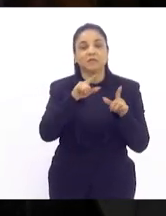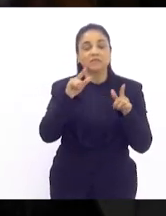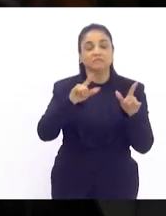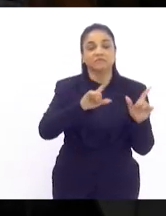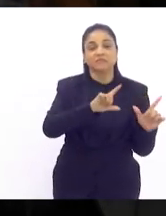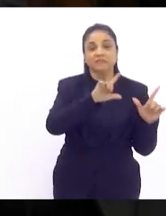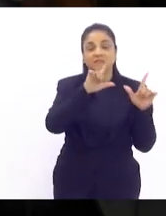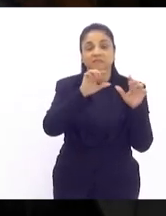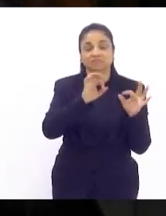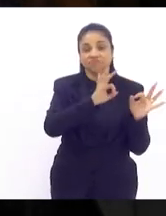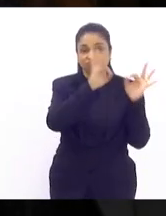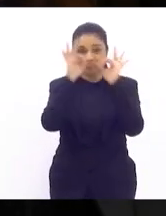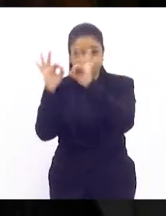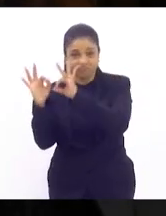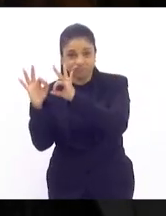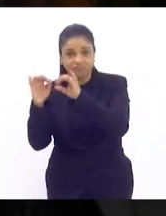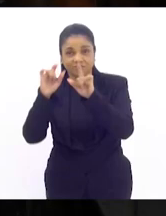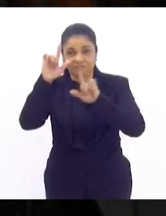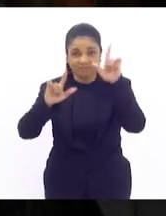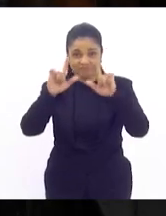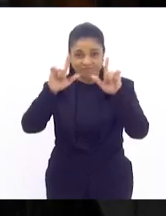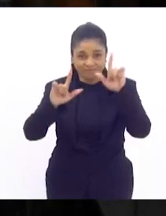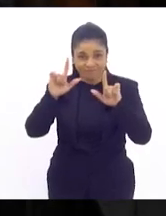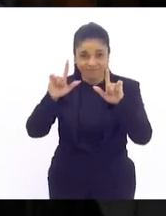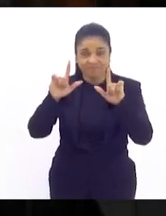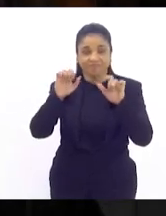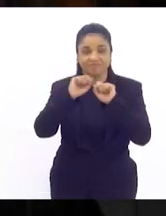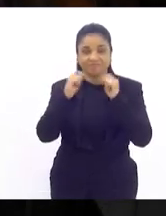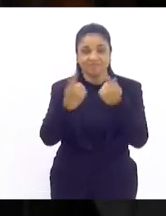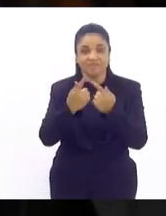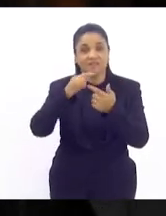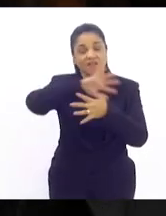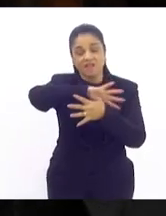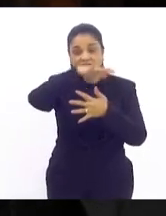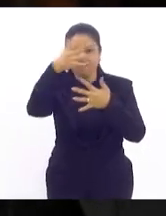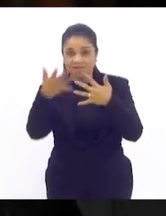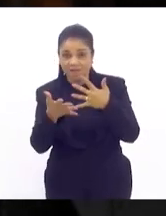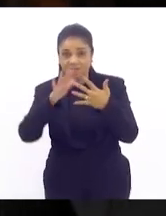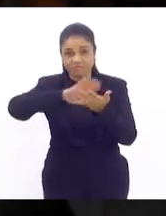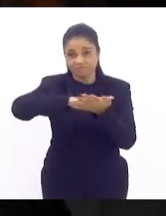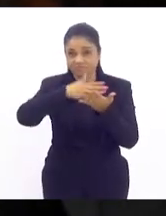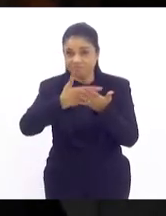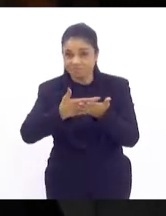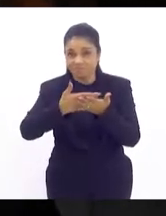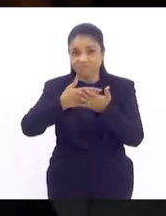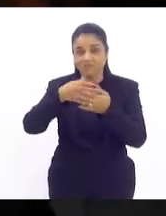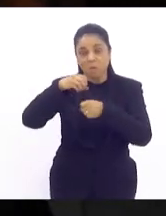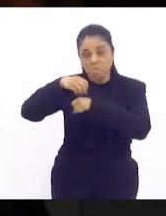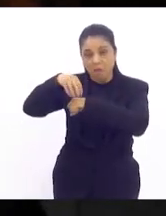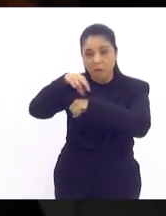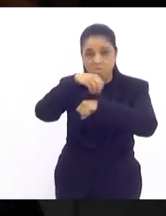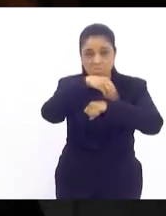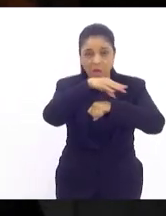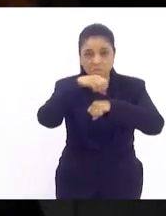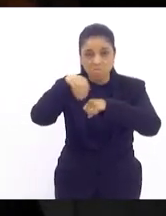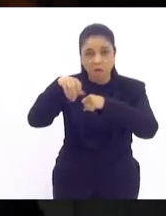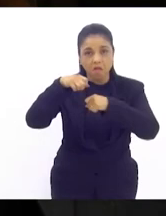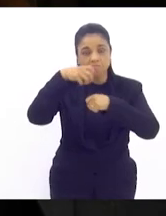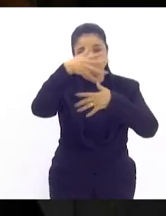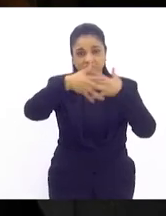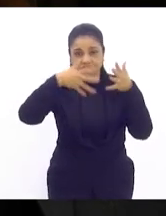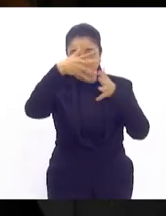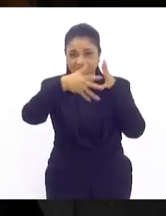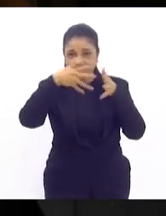da TV Alerja e a senhora intérprete da língua de Libras que leva a nossa voz aos